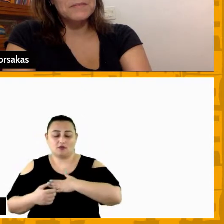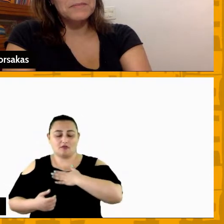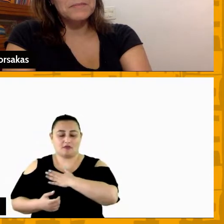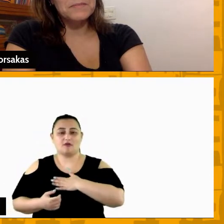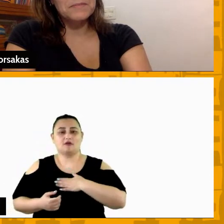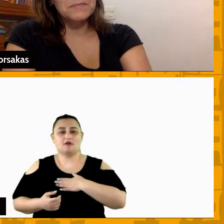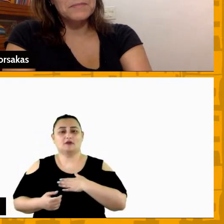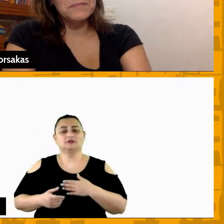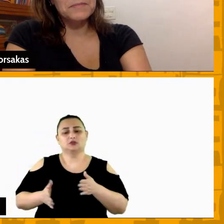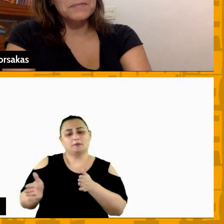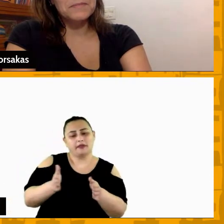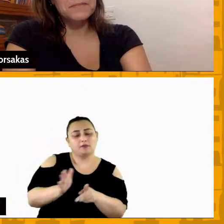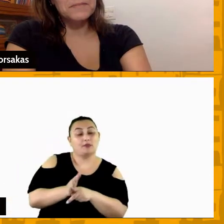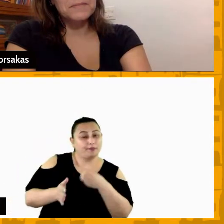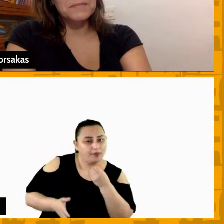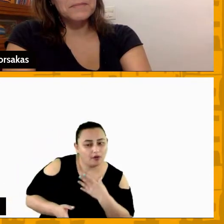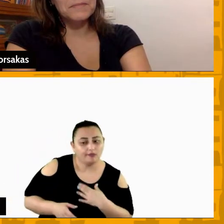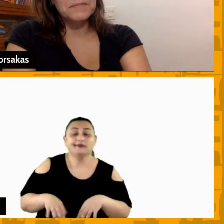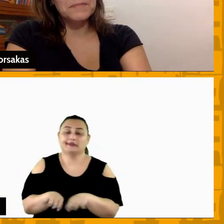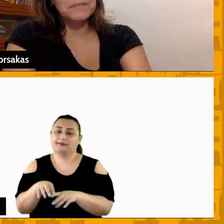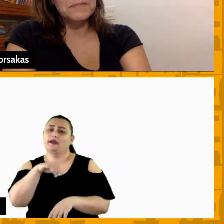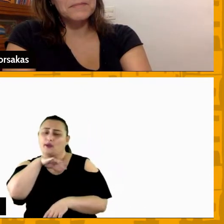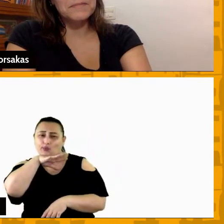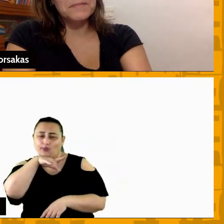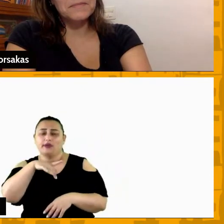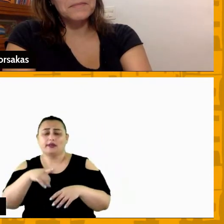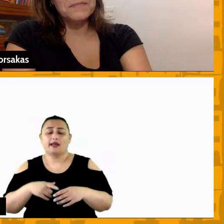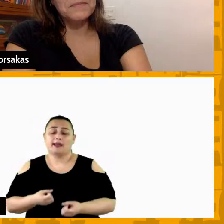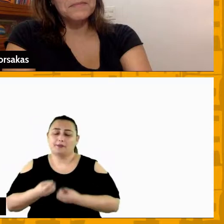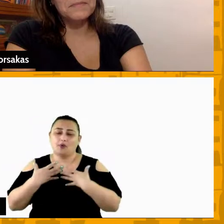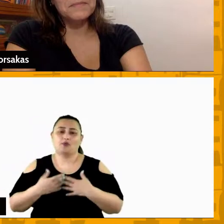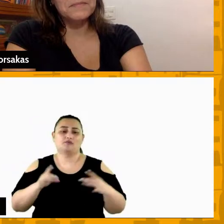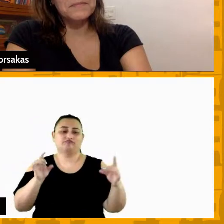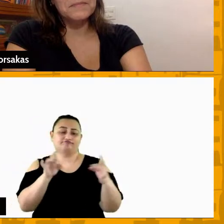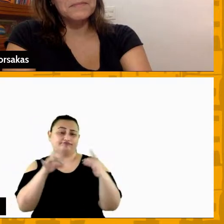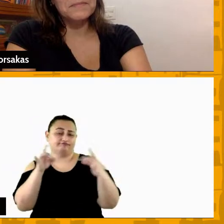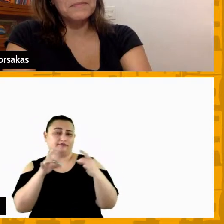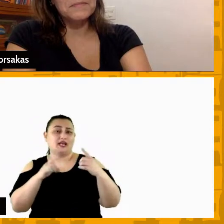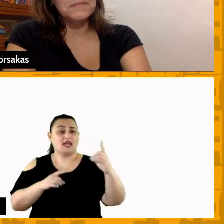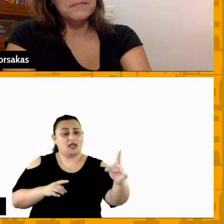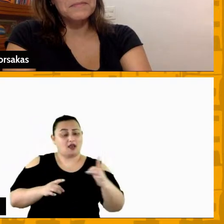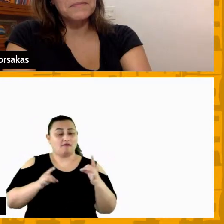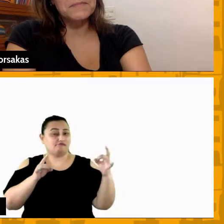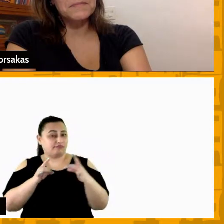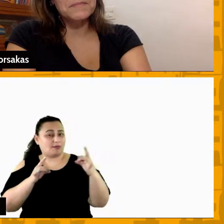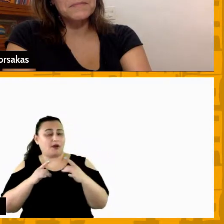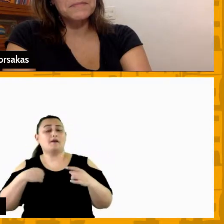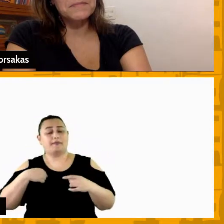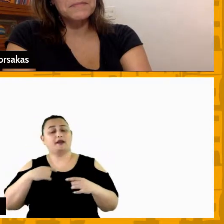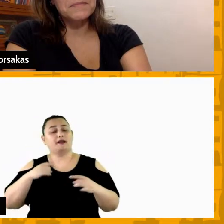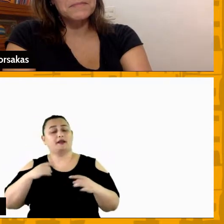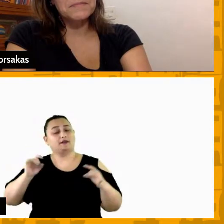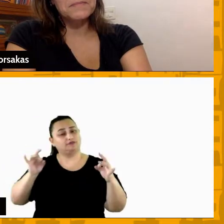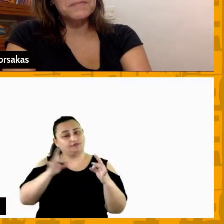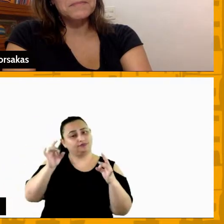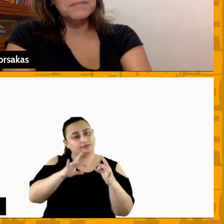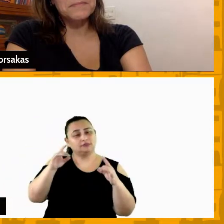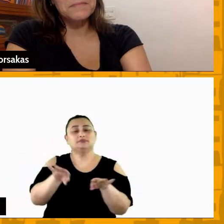bons e ruins eu acho que é importante os atletas darem o feedback deles para eles também terem o nosso feedback